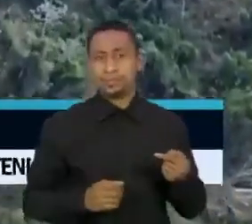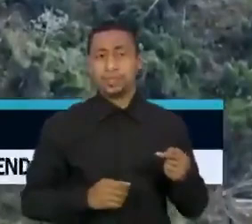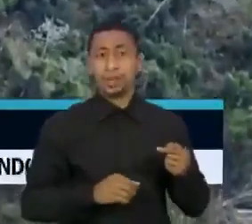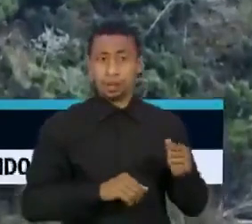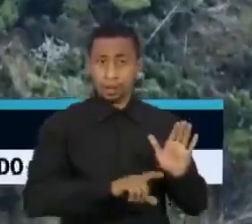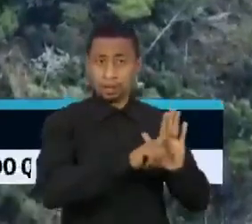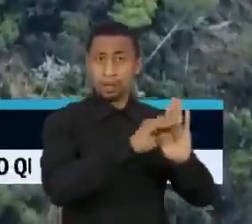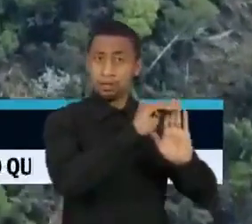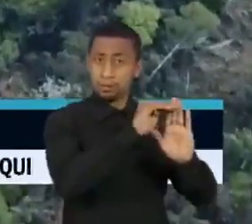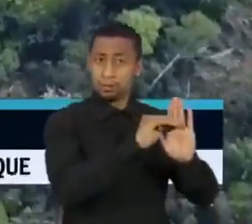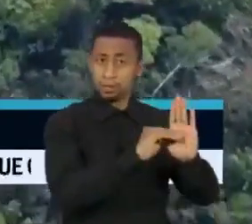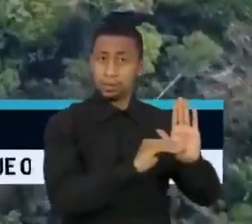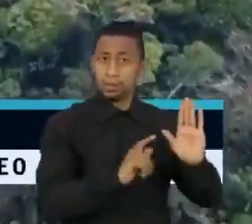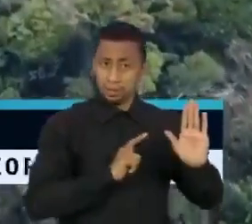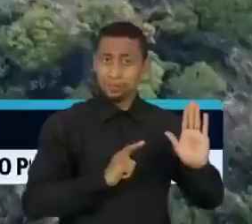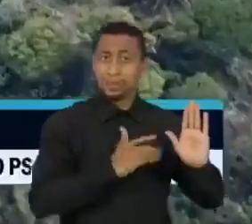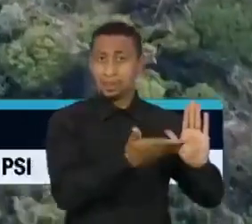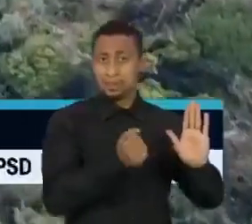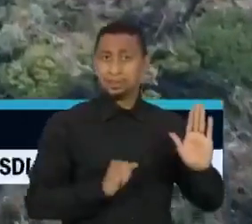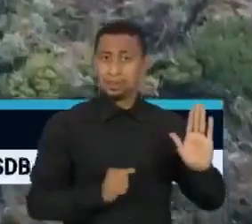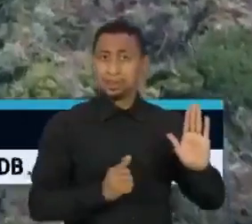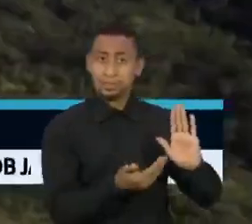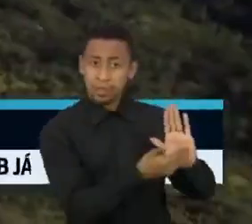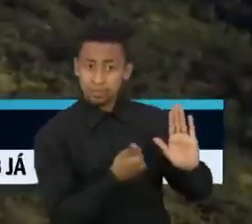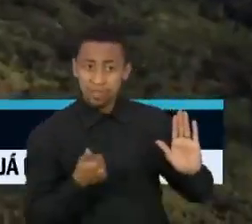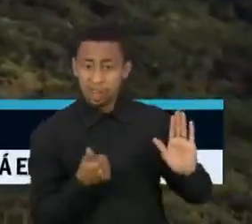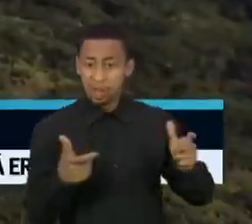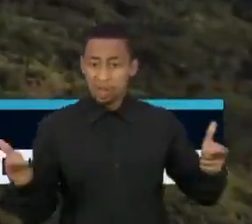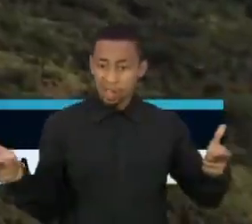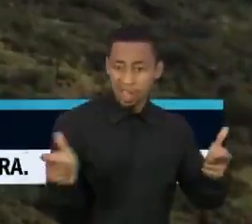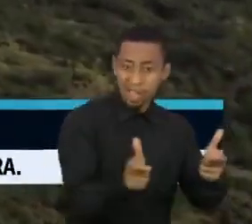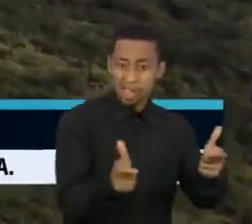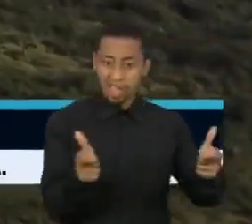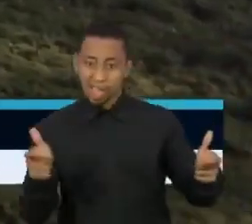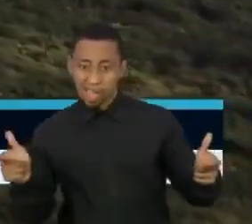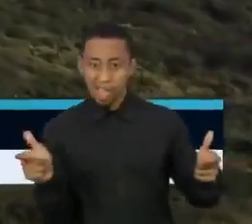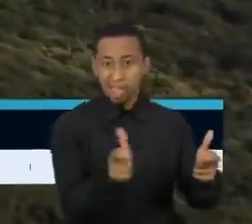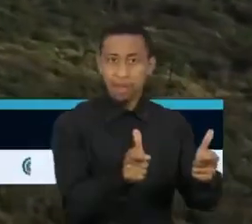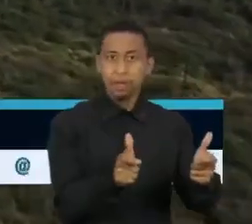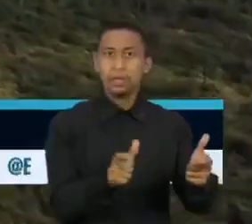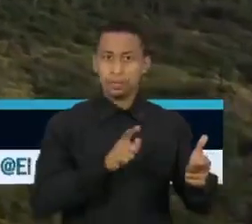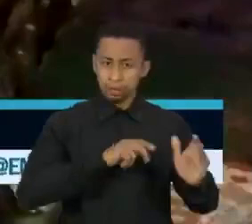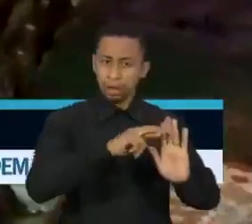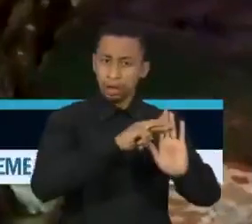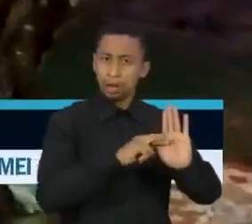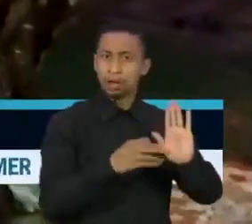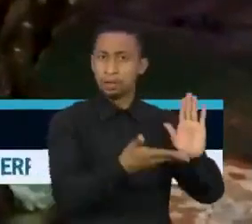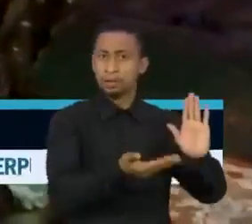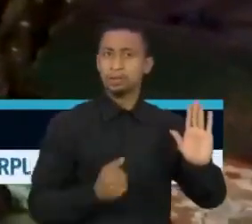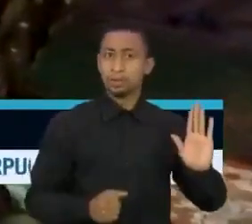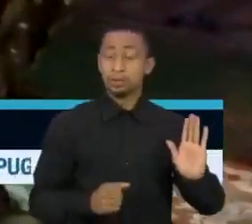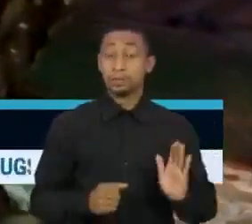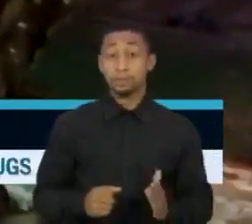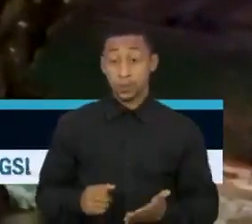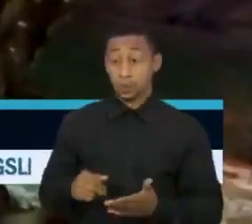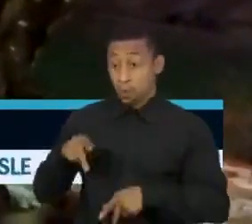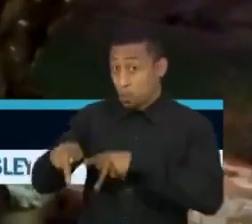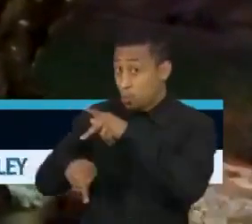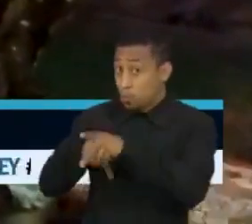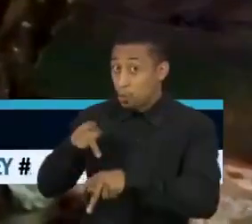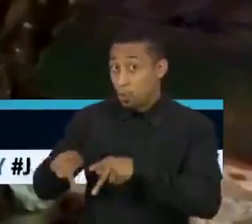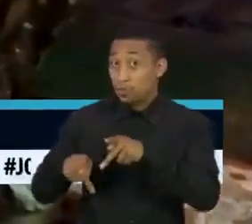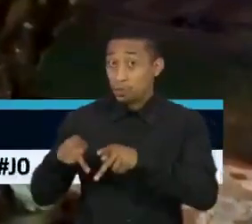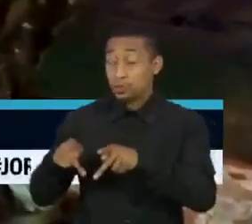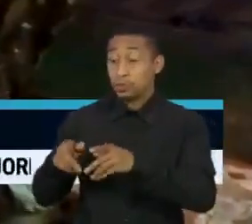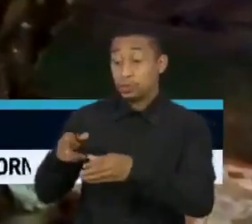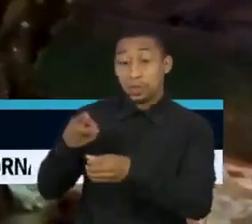regras para criação e extinção das unidades de conservação. Essas regras não foram observadas. O povo caripuna, que vive na